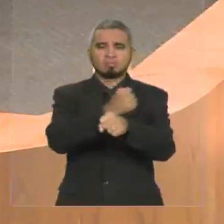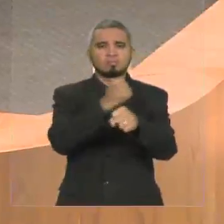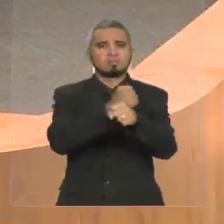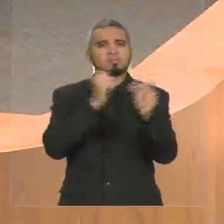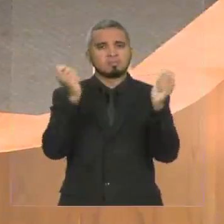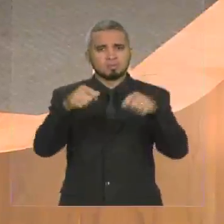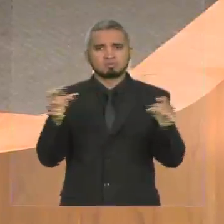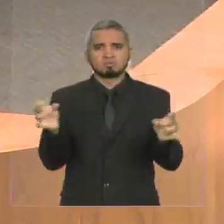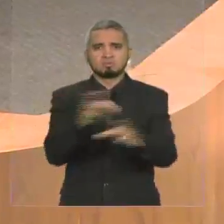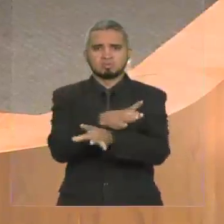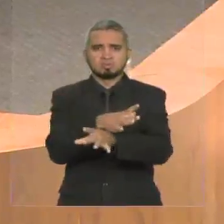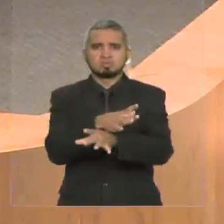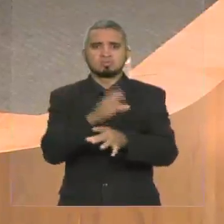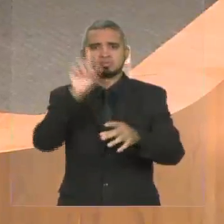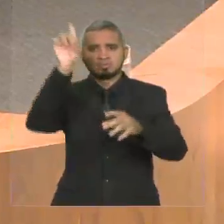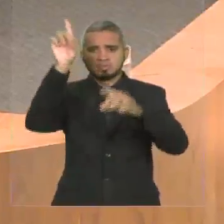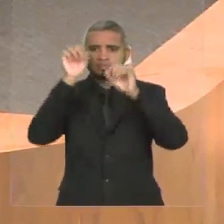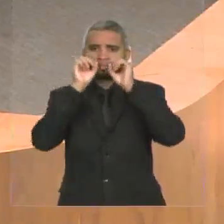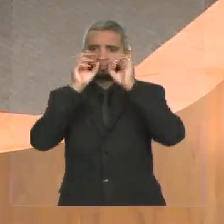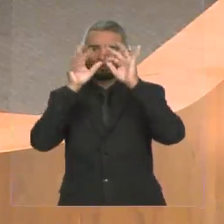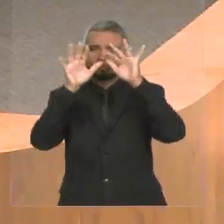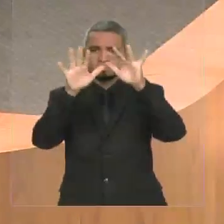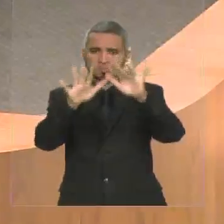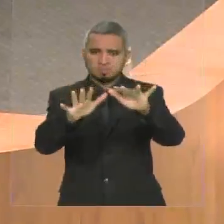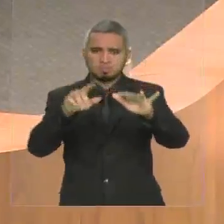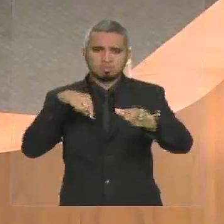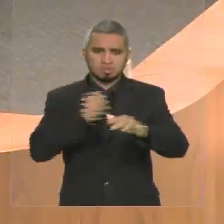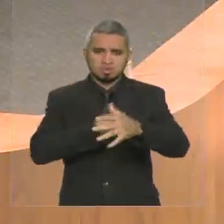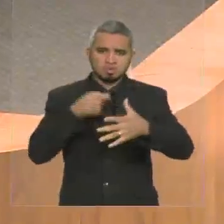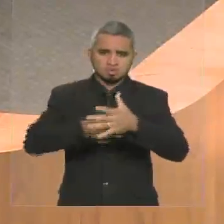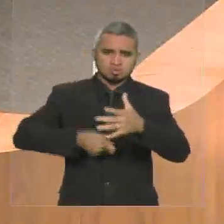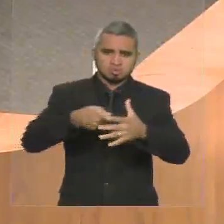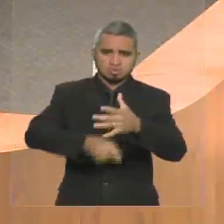do Vale do Pindaré. Que Deus abençoe as nossas lutas e os nossos sonhos. Muito obrigado.